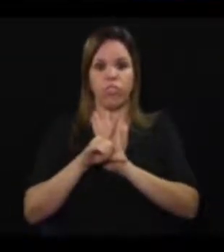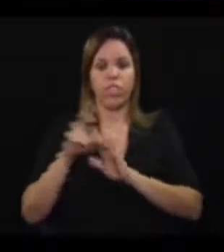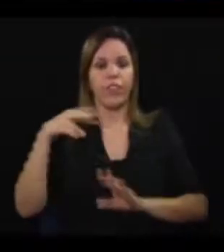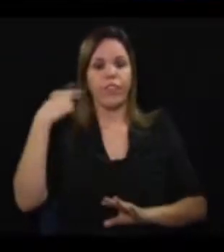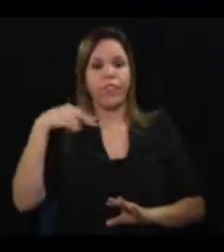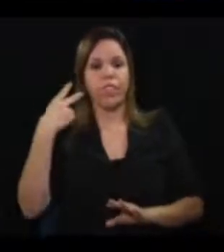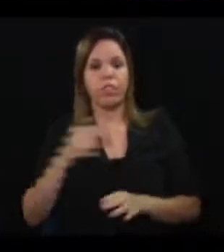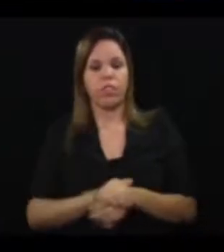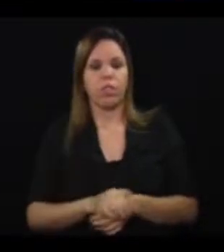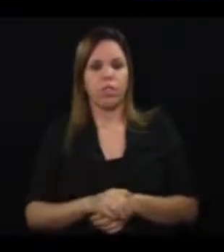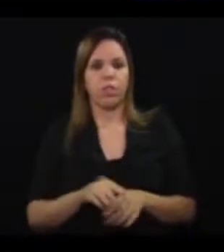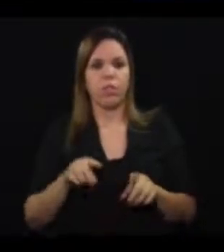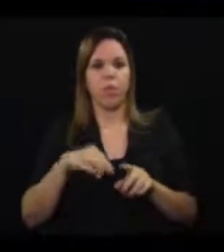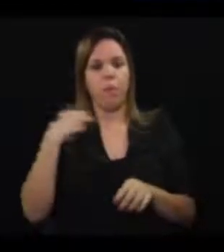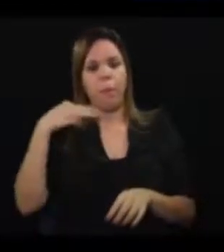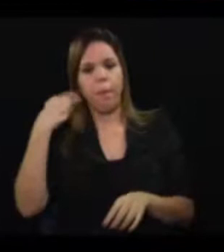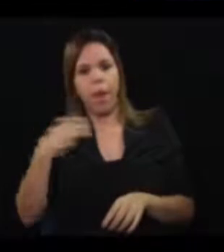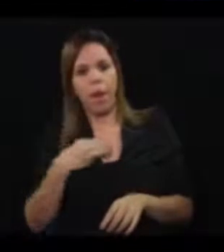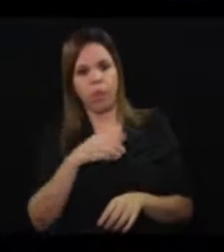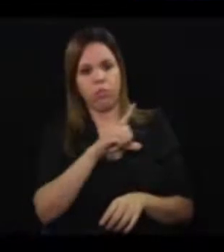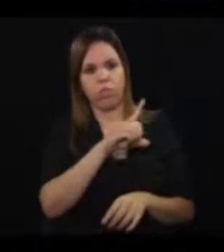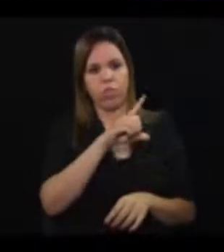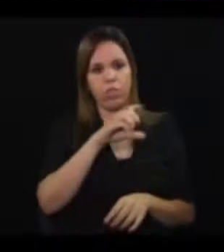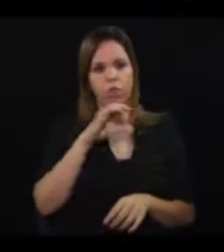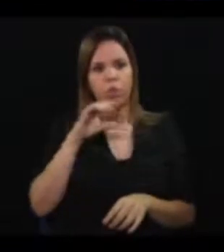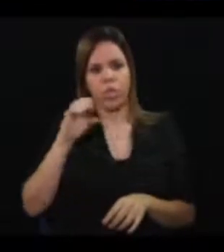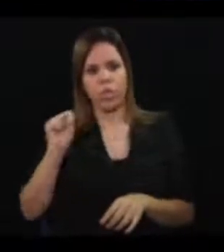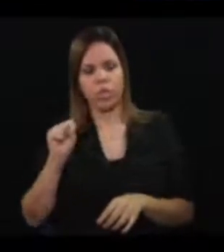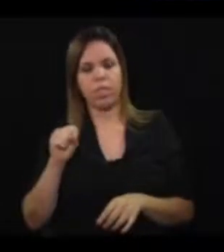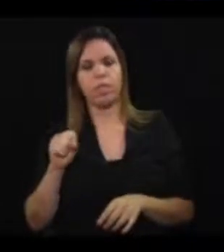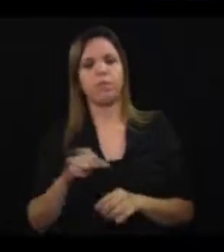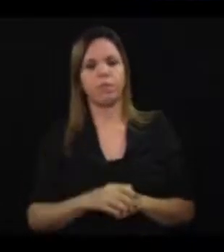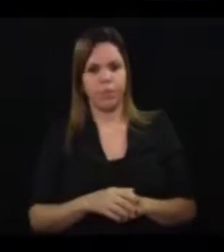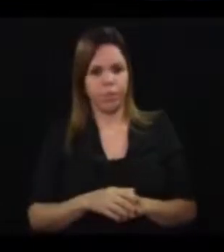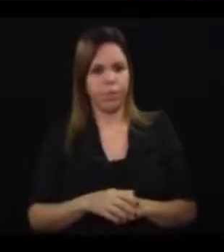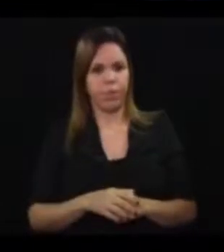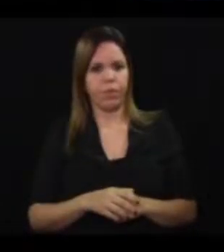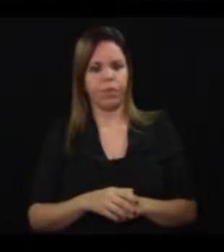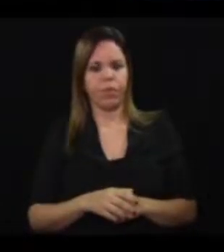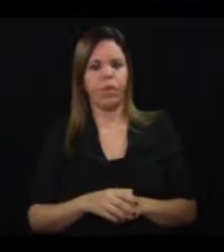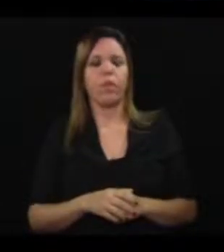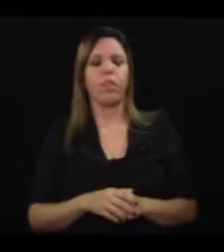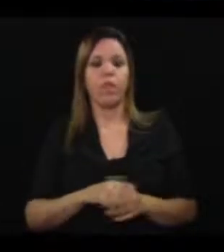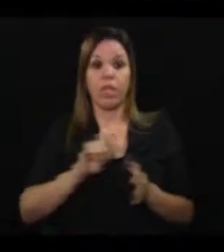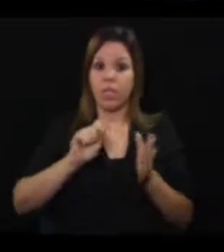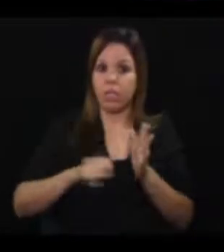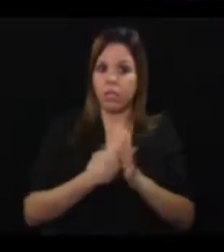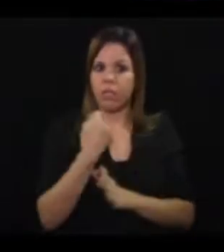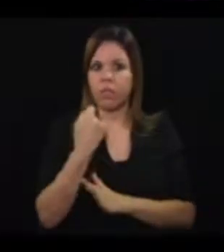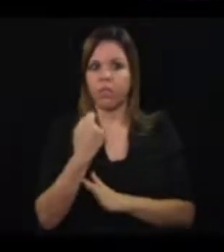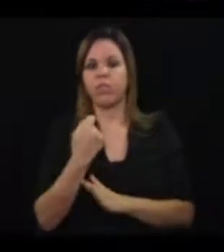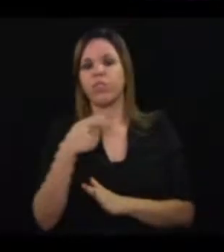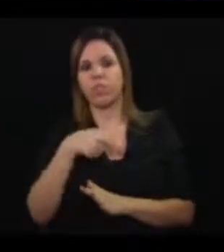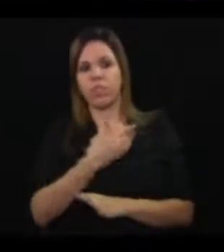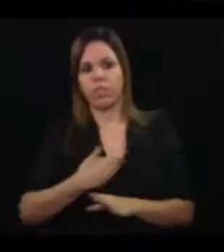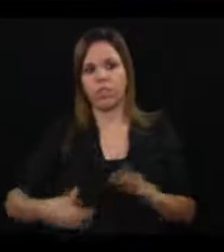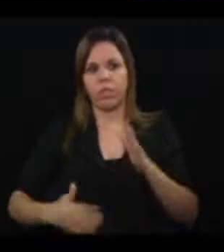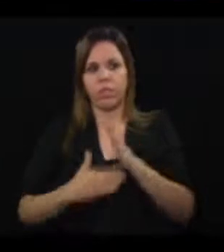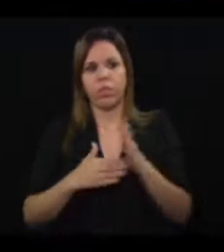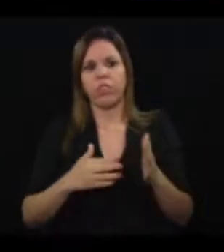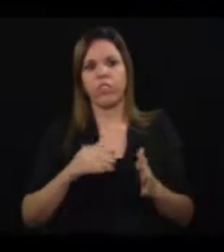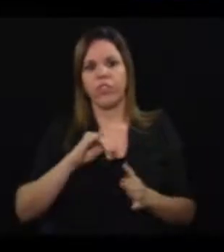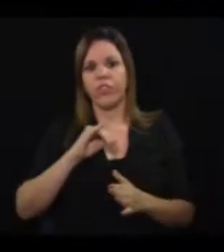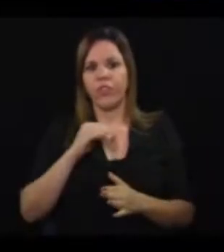Luiz e Marcos Bernardelli. Presente no ato da assinatura do decreto do executivo, o vereador Jorge da Farmácia